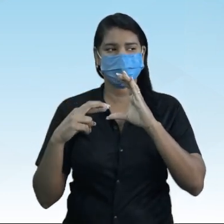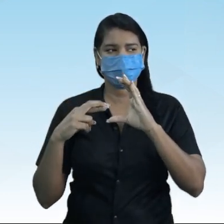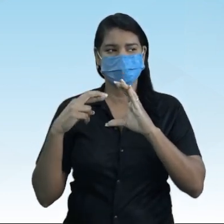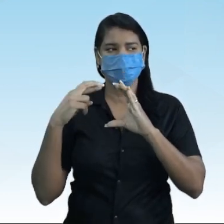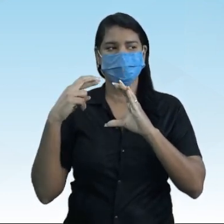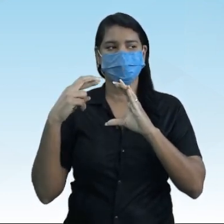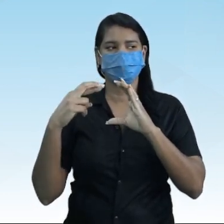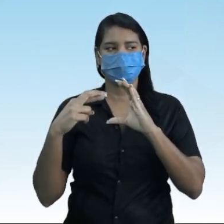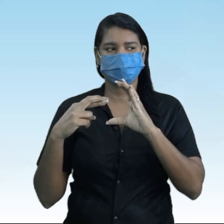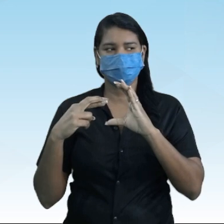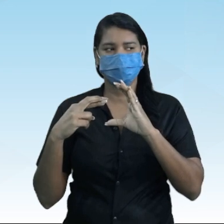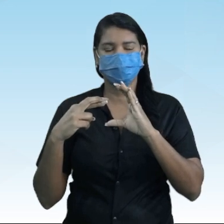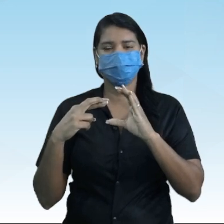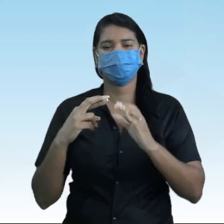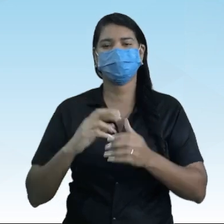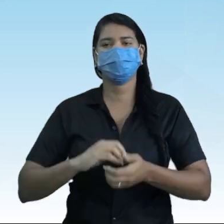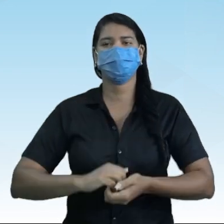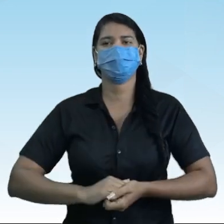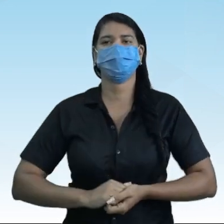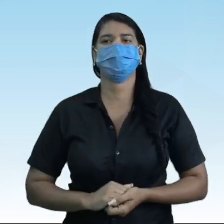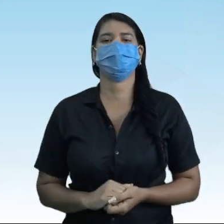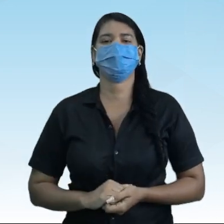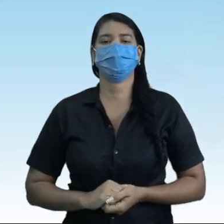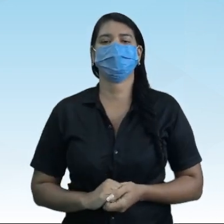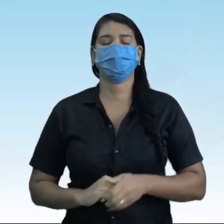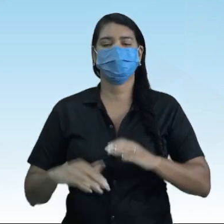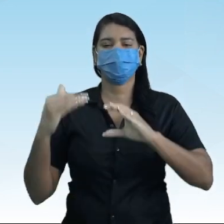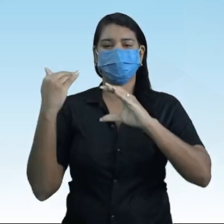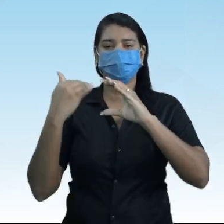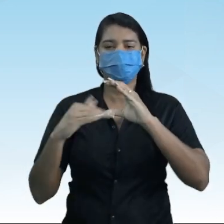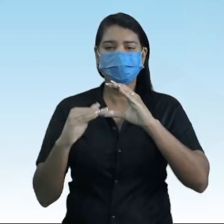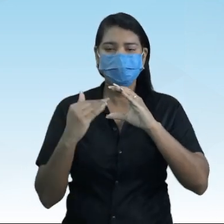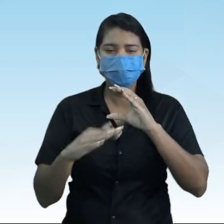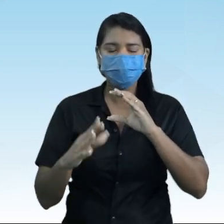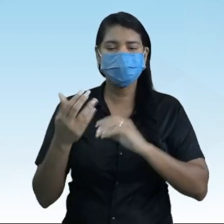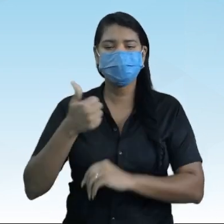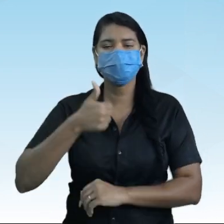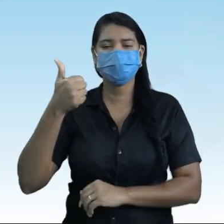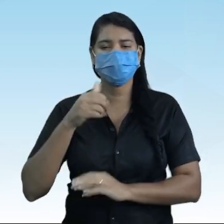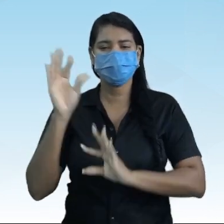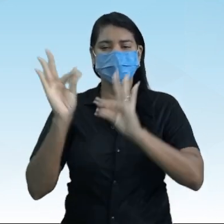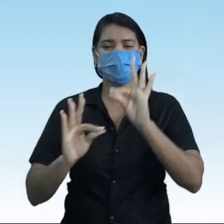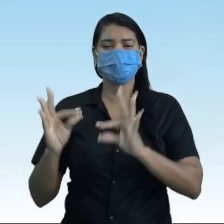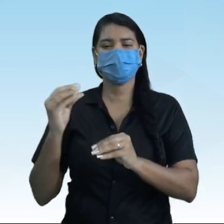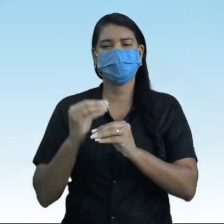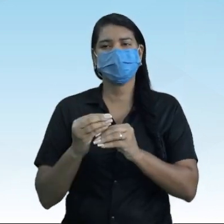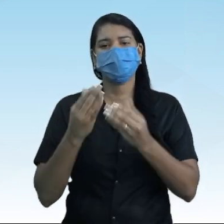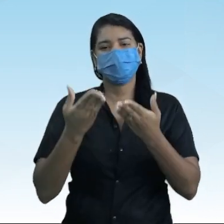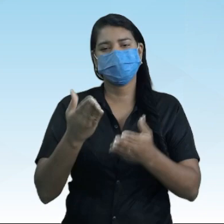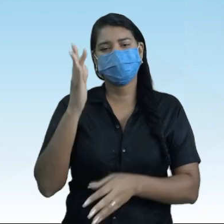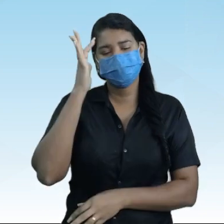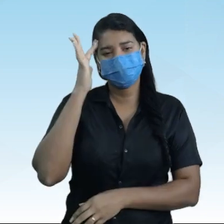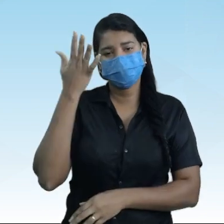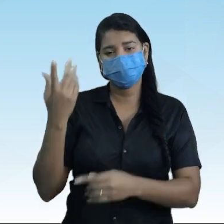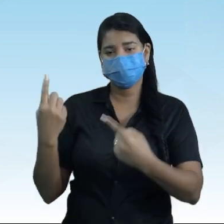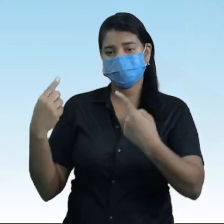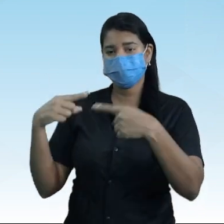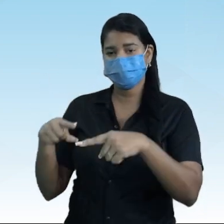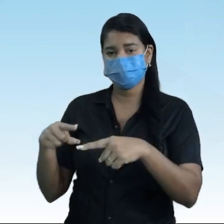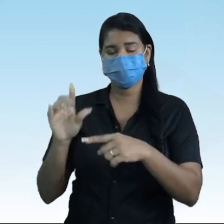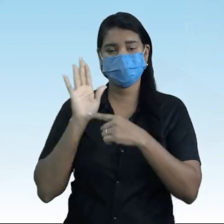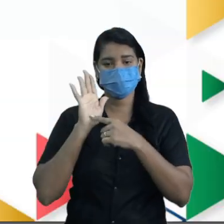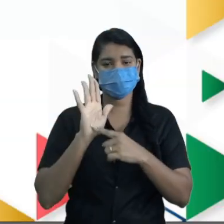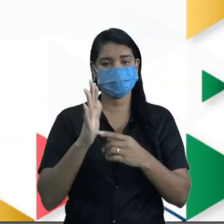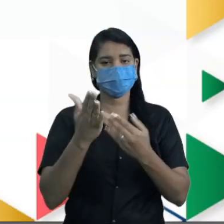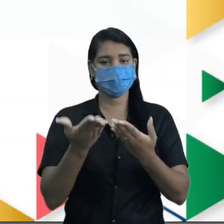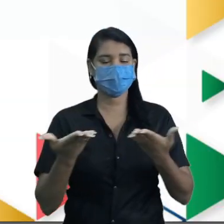junto, sem acento, tranquilo? Manda para a gente aí as notificações, observações e se você resolver o nosso desafio que eu vou te mostrar